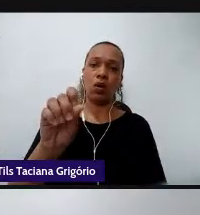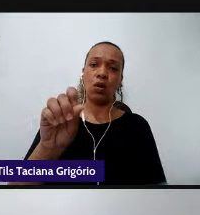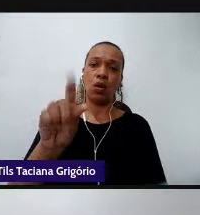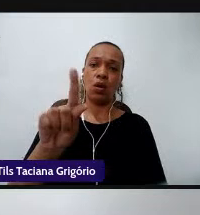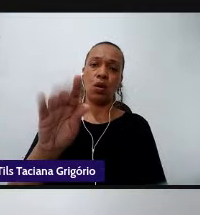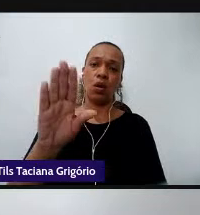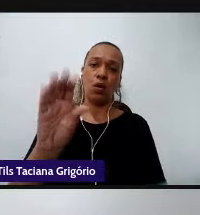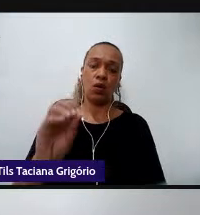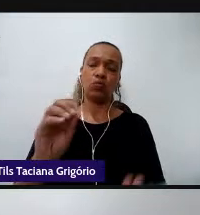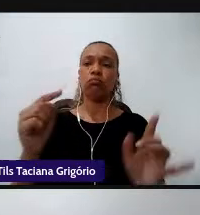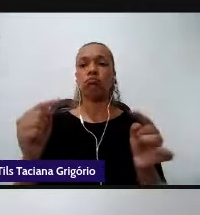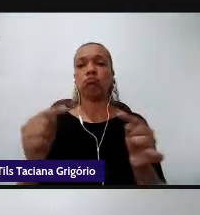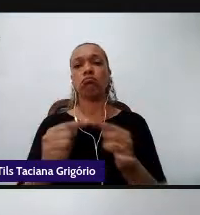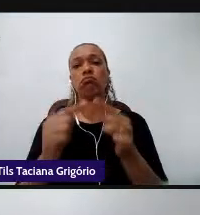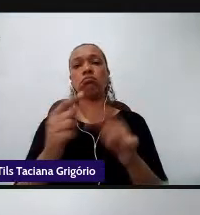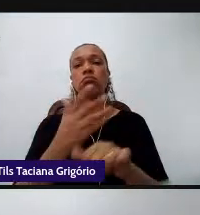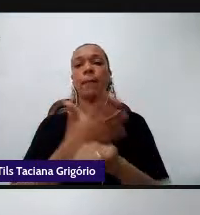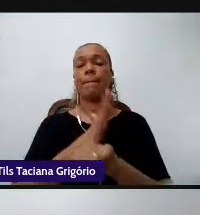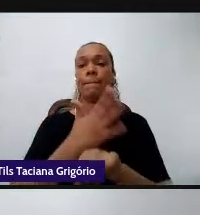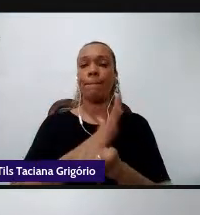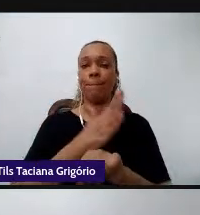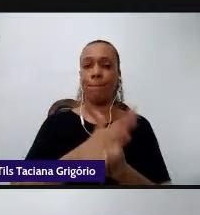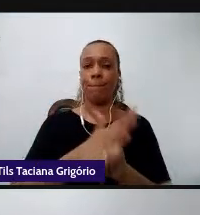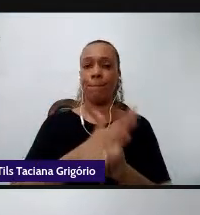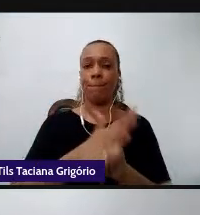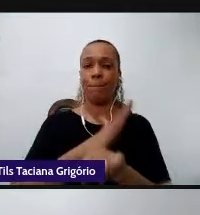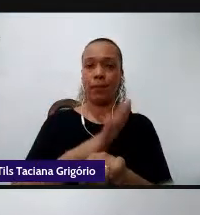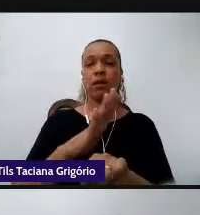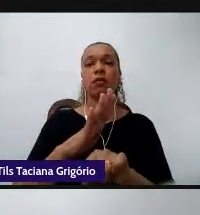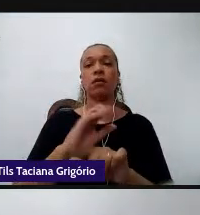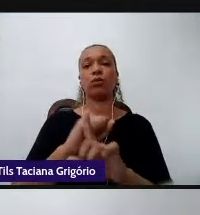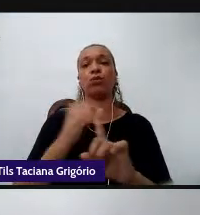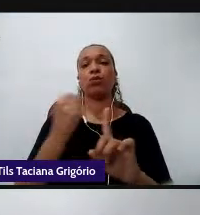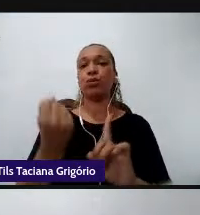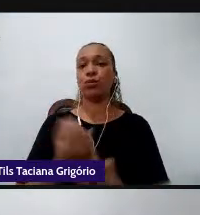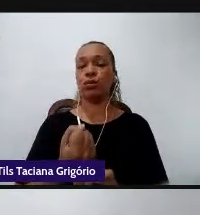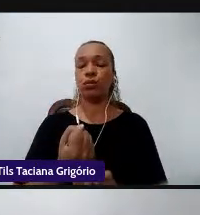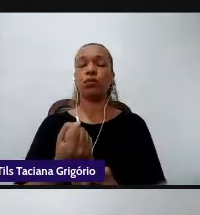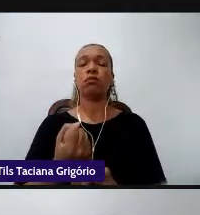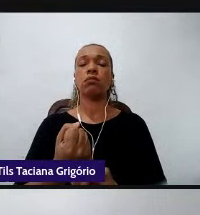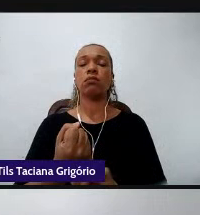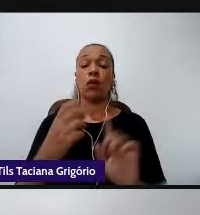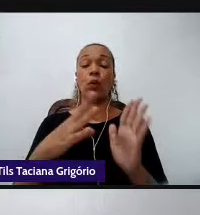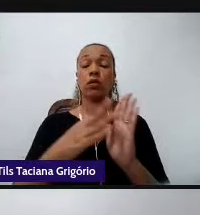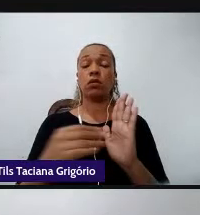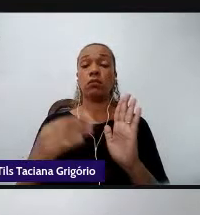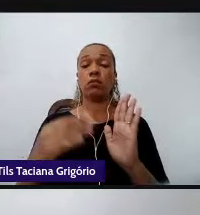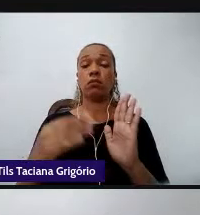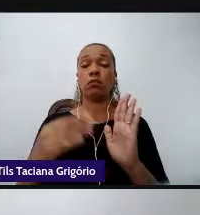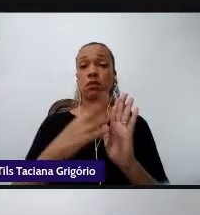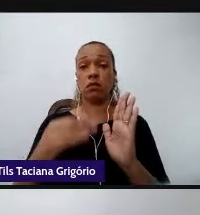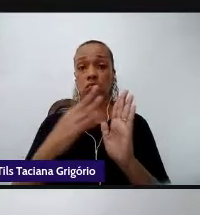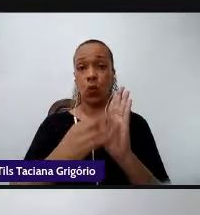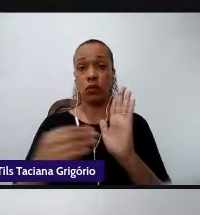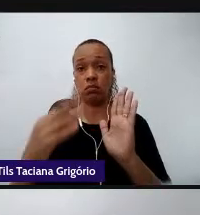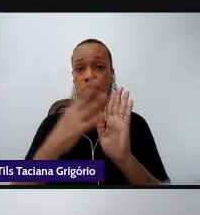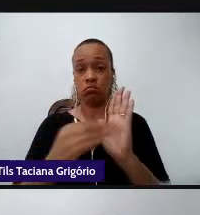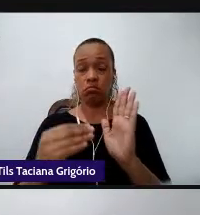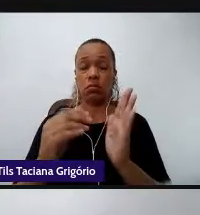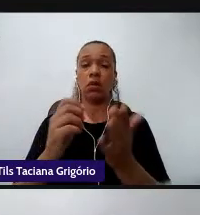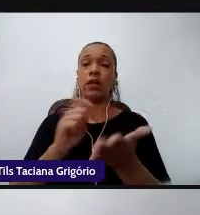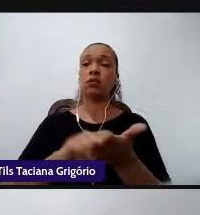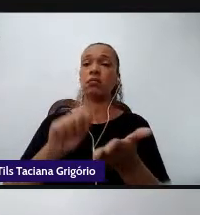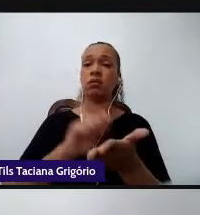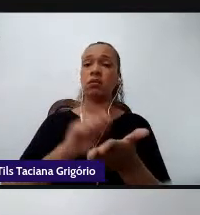sócio- e culturalmente determinadas. Então, segundo esse modelo, a escrita para um grupo social depende dos contextos e